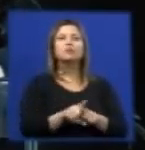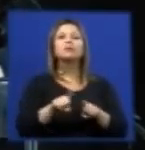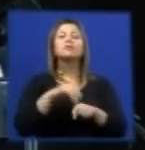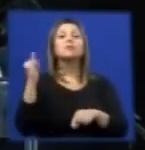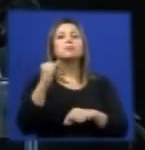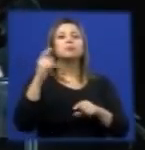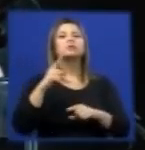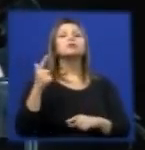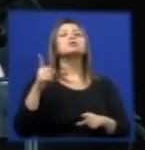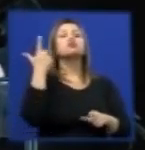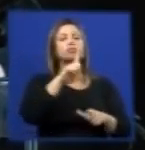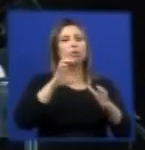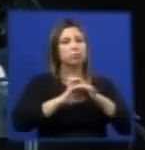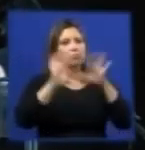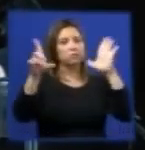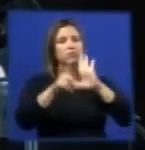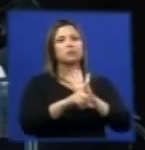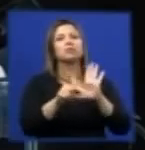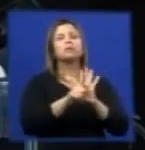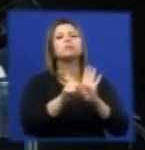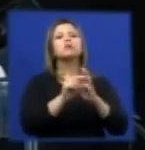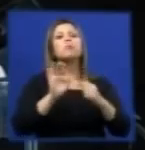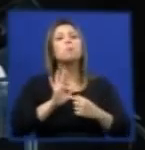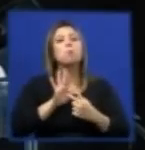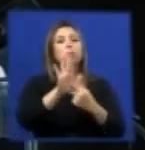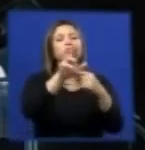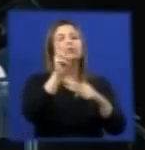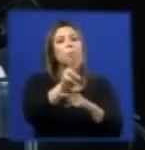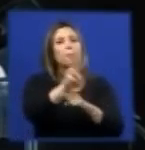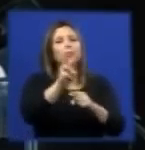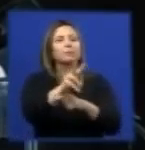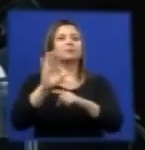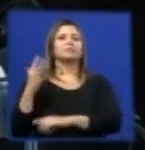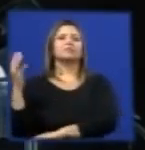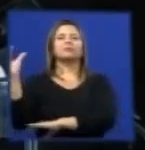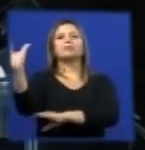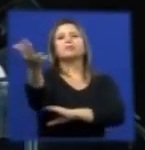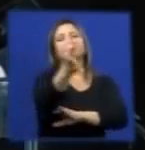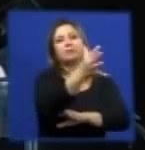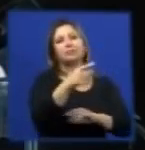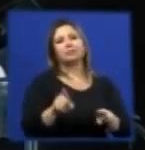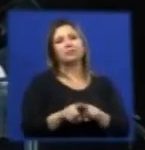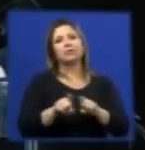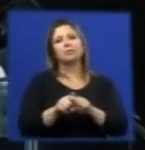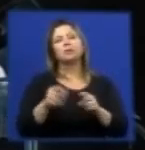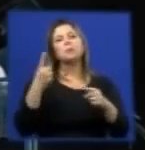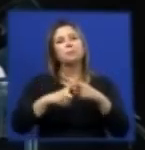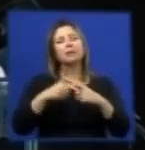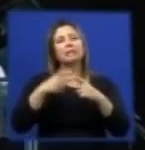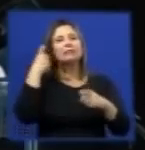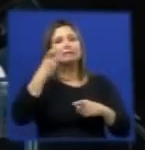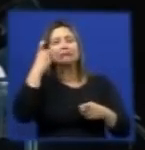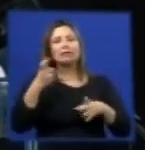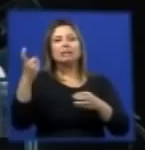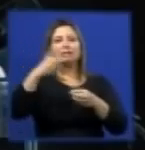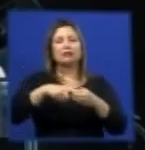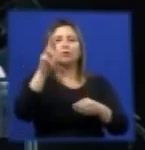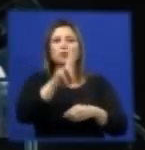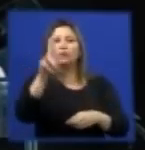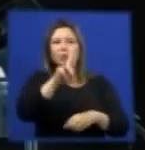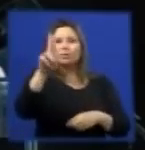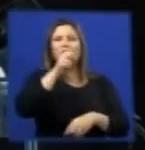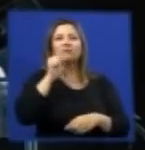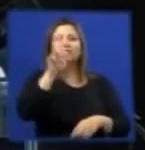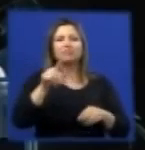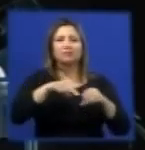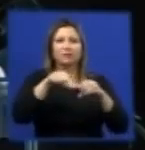e ganhou, inclusive, um prêmio de expressão ecológica exatamente com a reciclação dos pneus como nós vemos